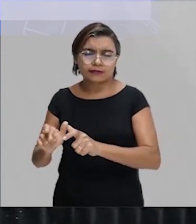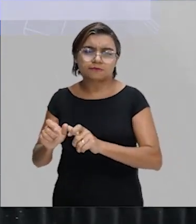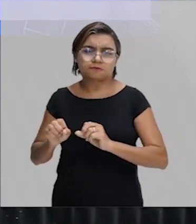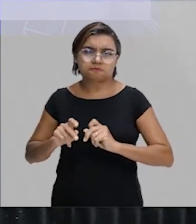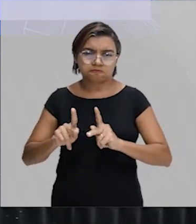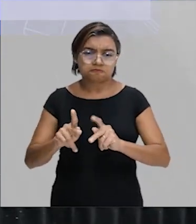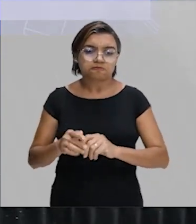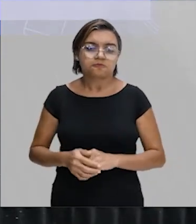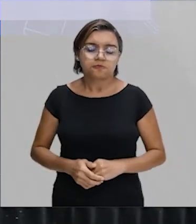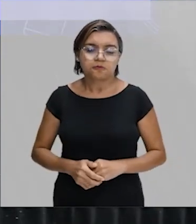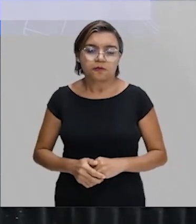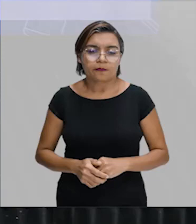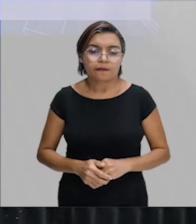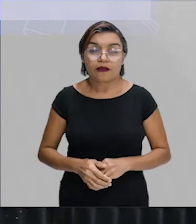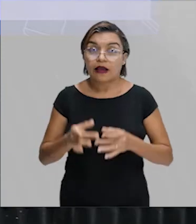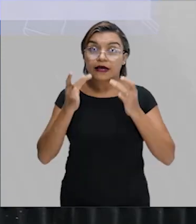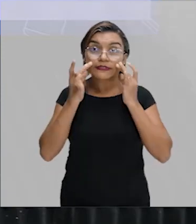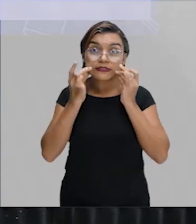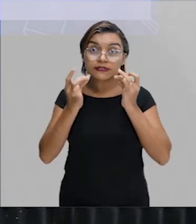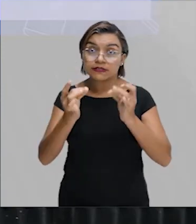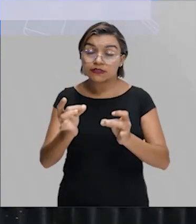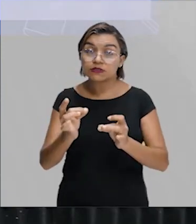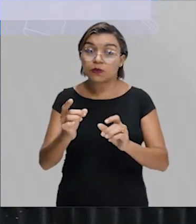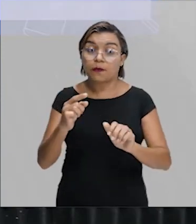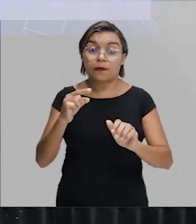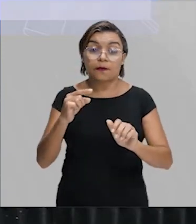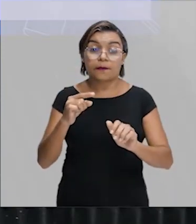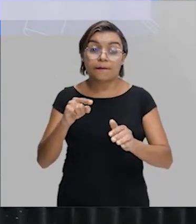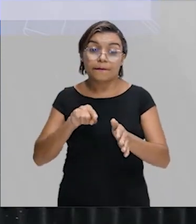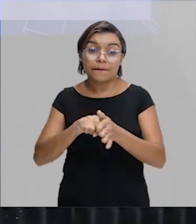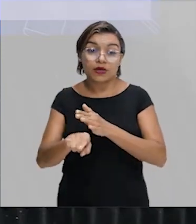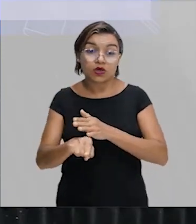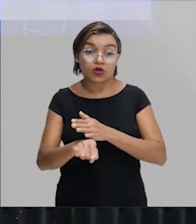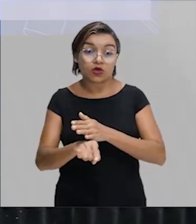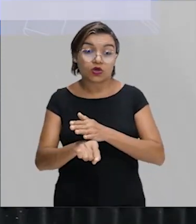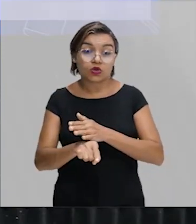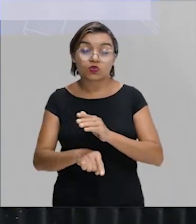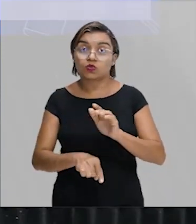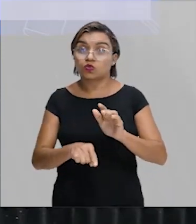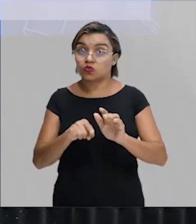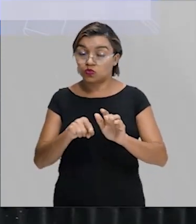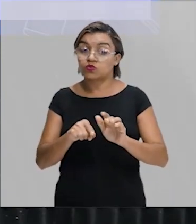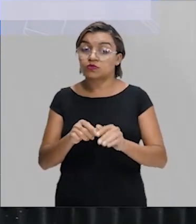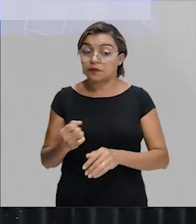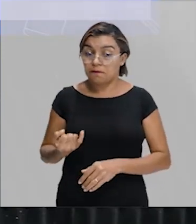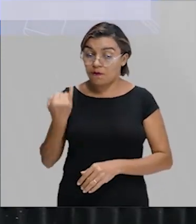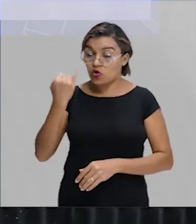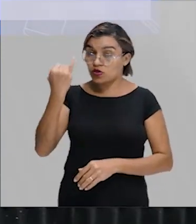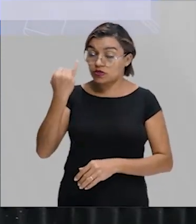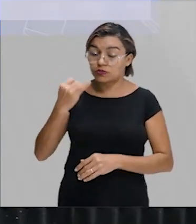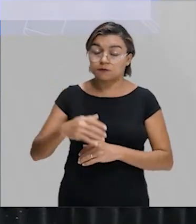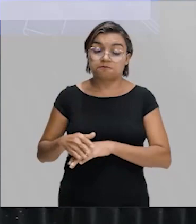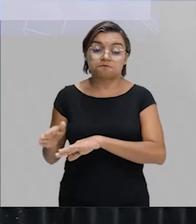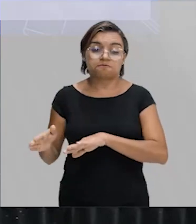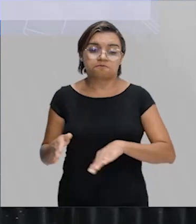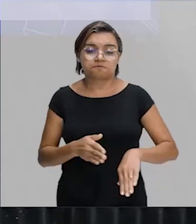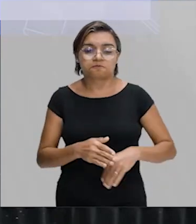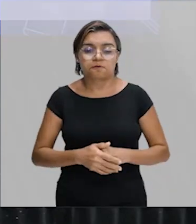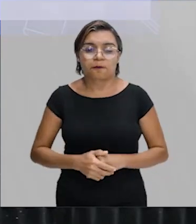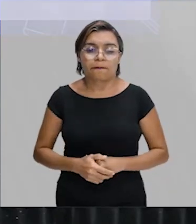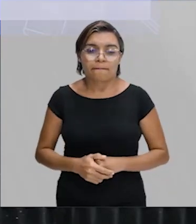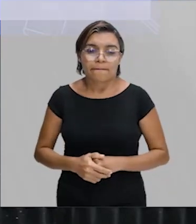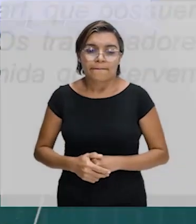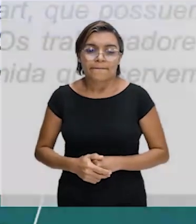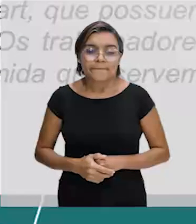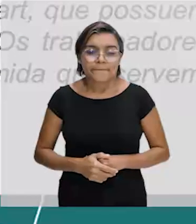Belezinha? Então, muita atenção nessa questão. Veja como essa disputa, essa questão, ela é muito atual. Bora evoluir? Vamos lá.